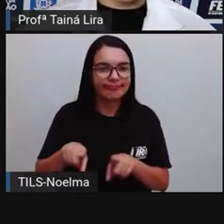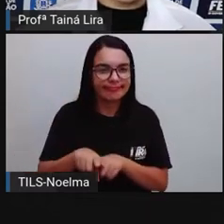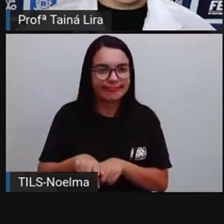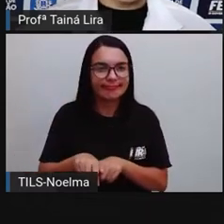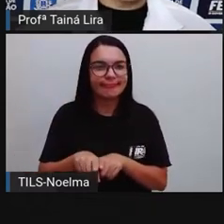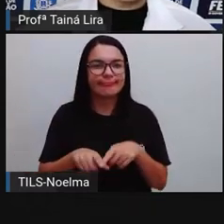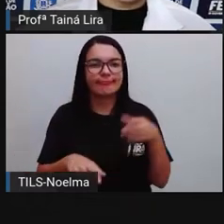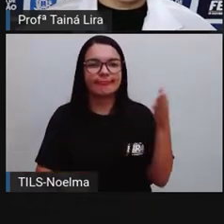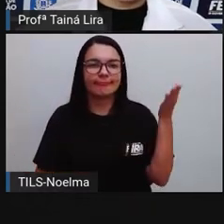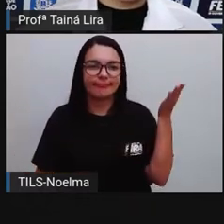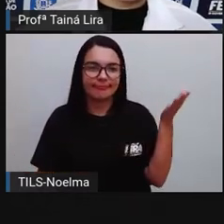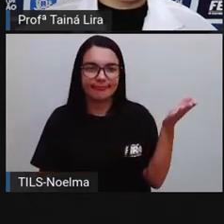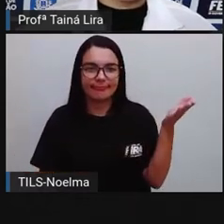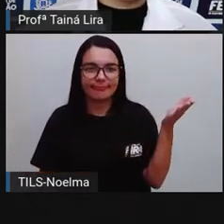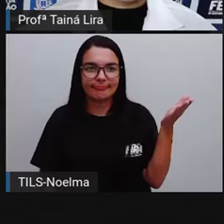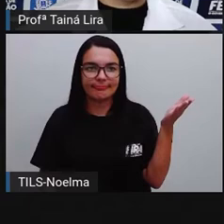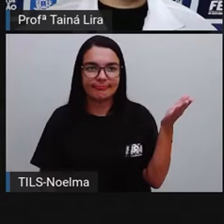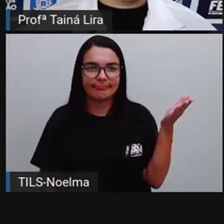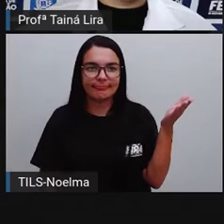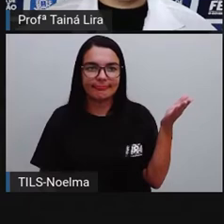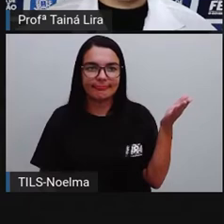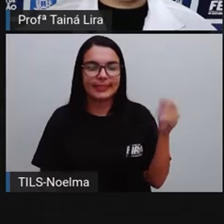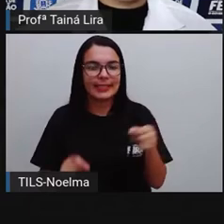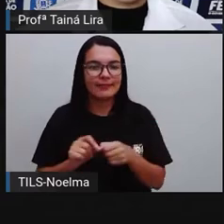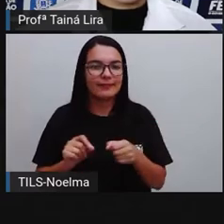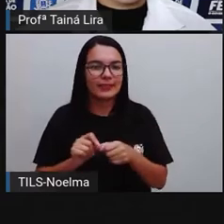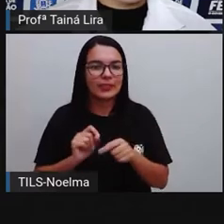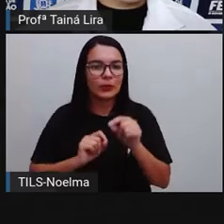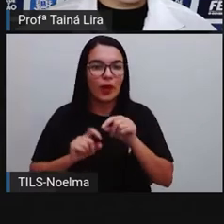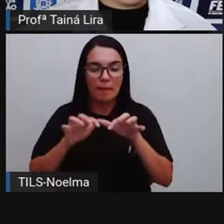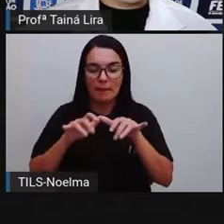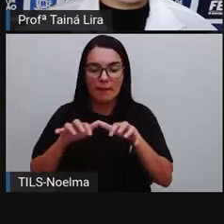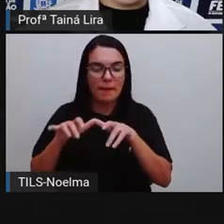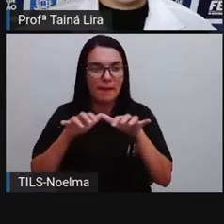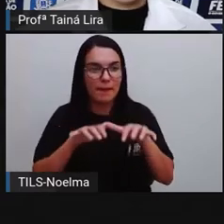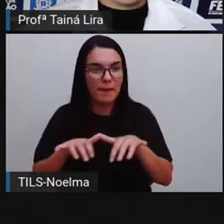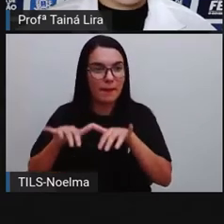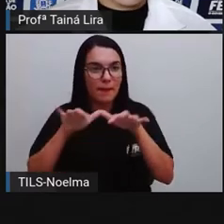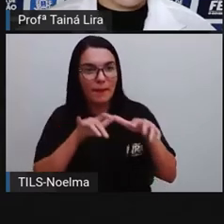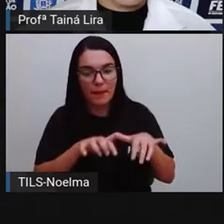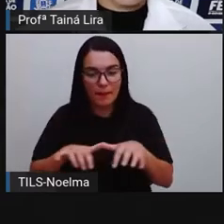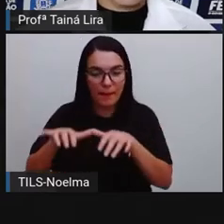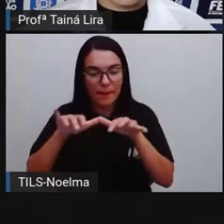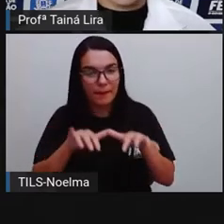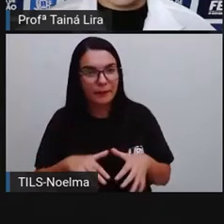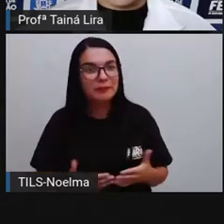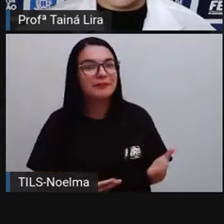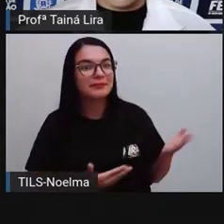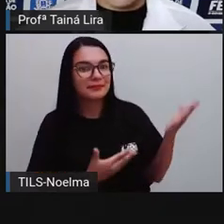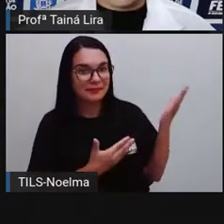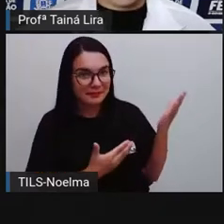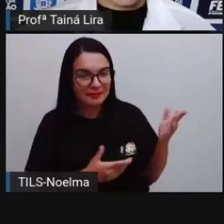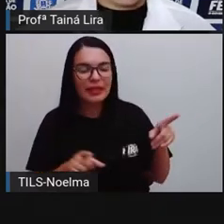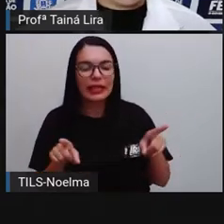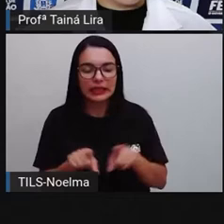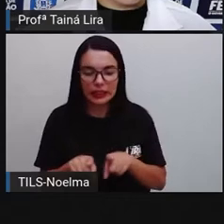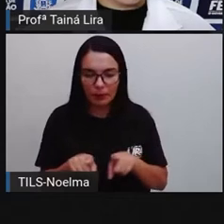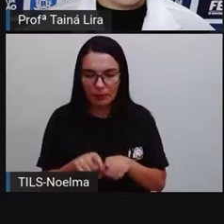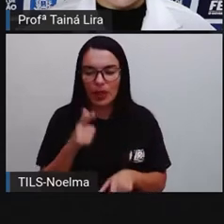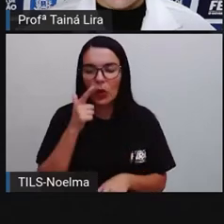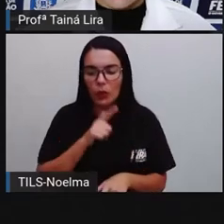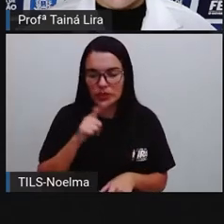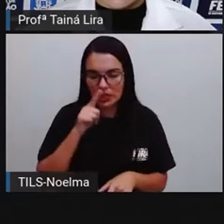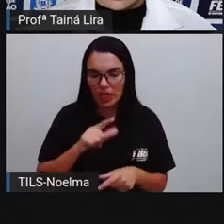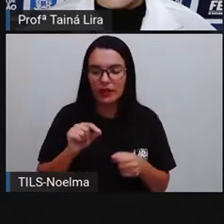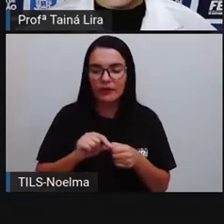até, olha lá, fazendo uma digitação ali, ó, no teclado de um computador, a gente consegue produzir